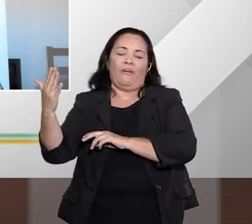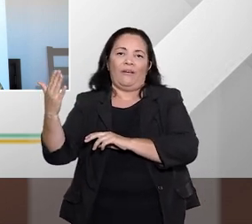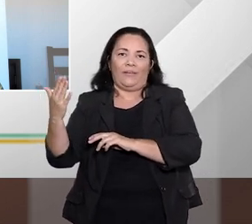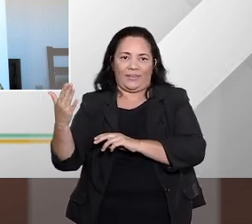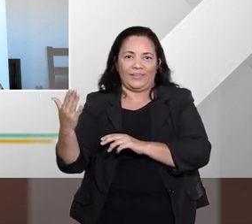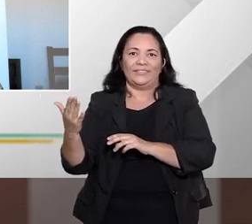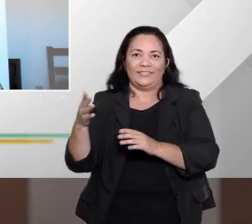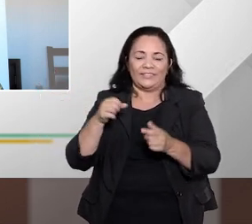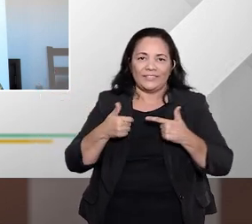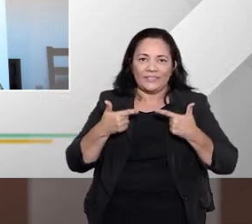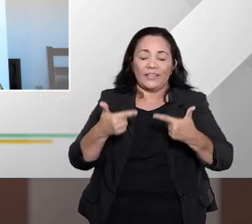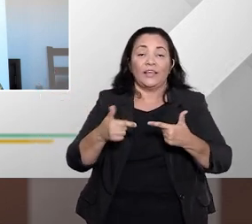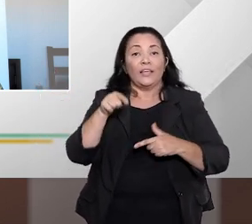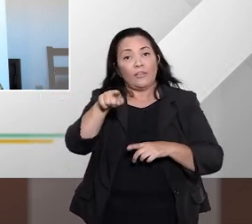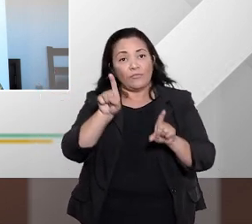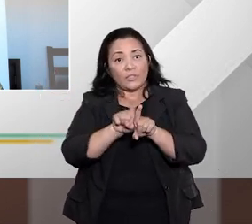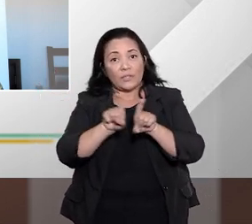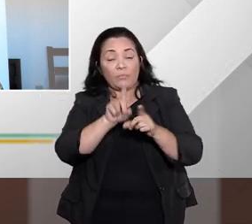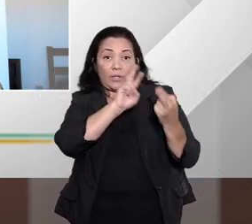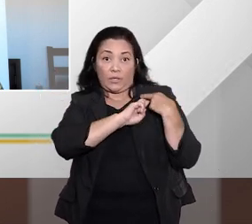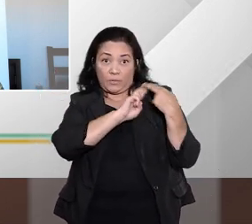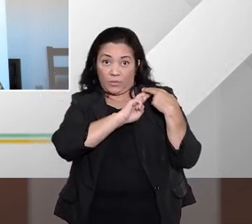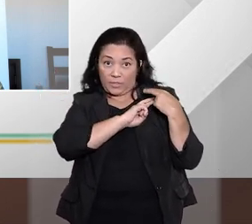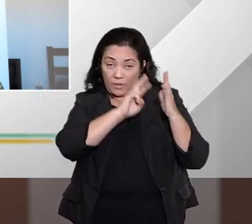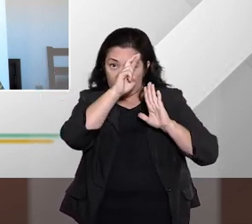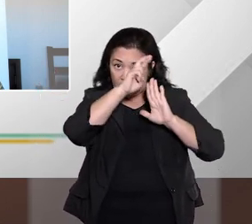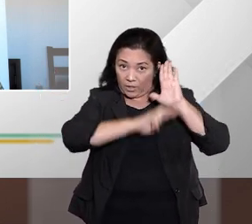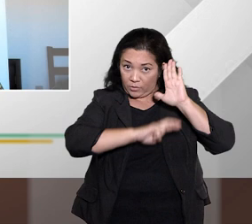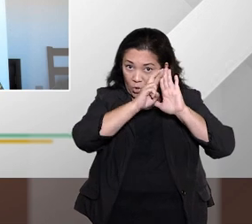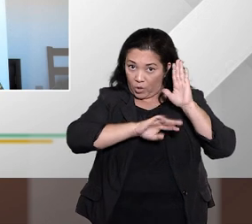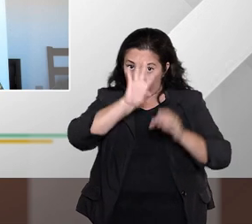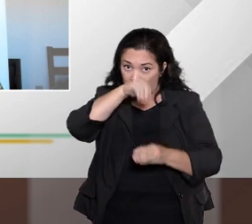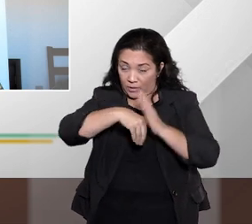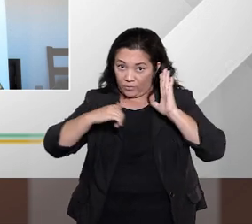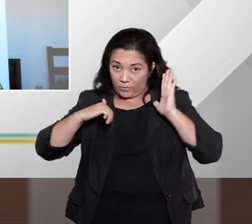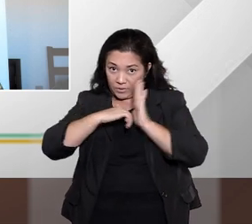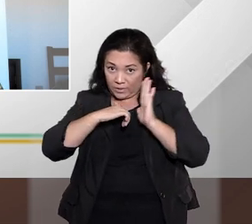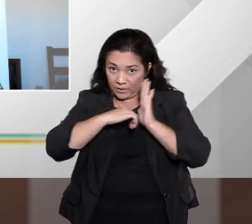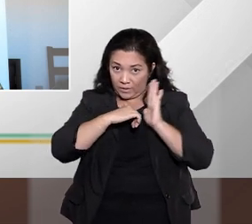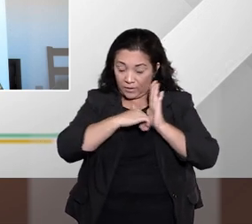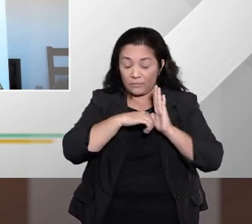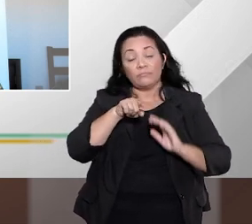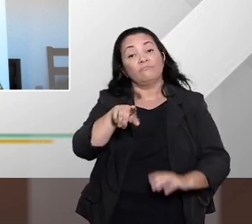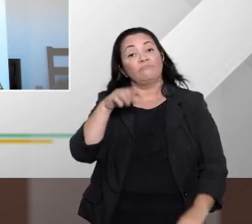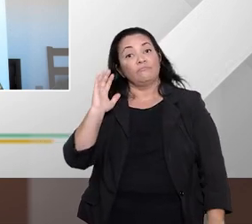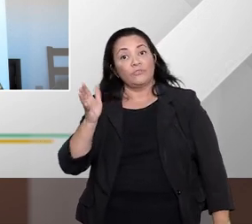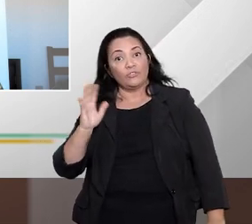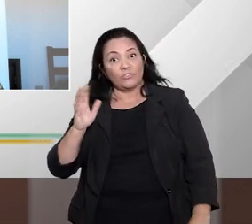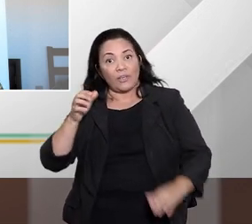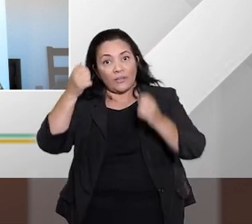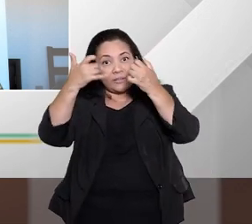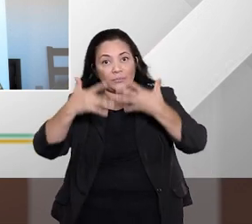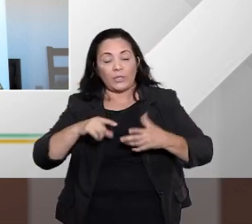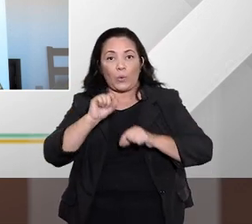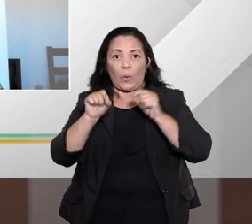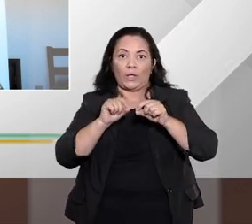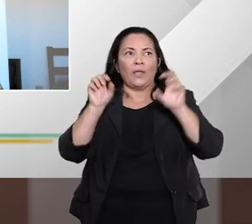professora, você também foi relatora geral dessa comissão criada no Senado e já declarou, inclusive professora, em um seminário